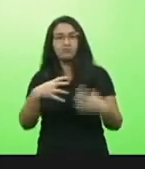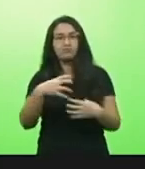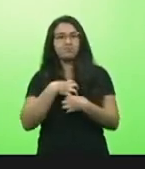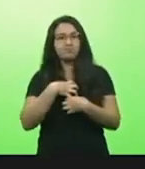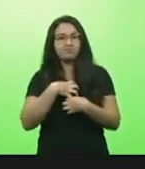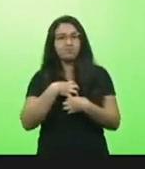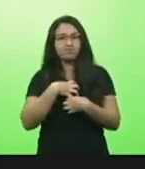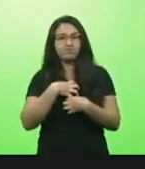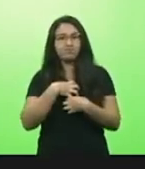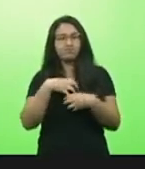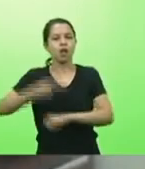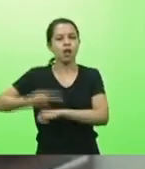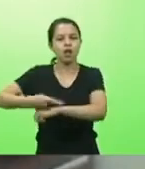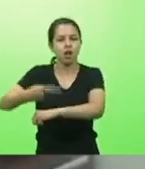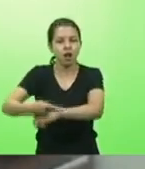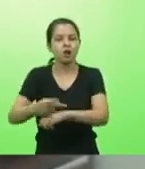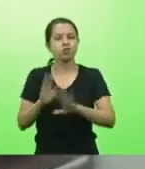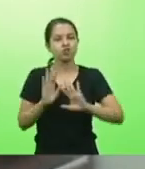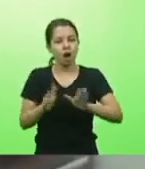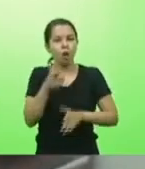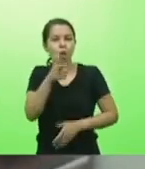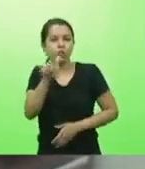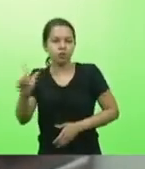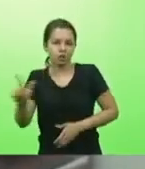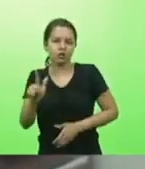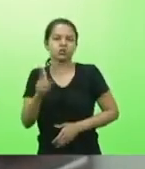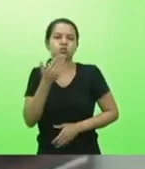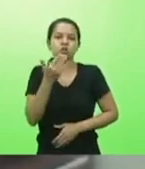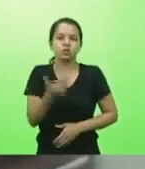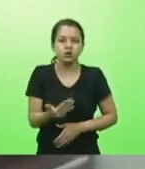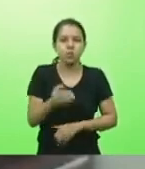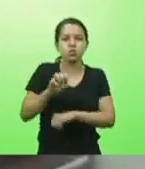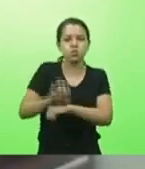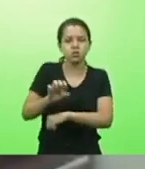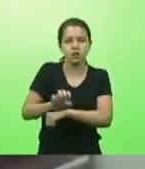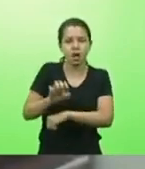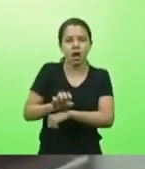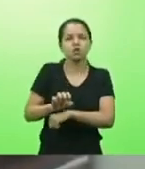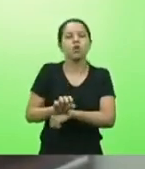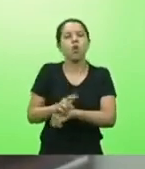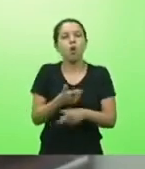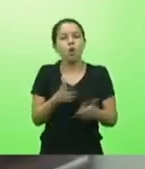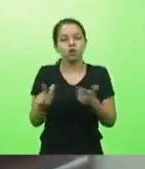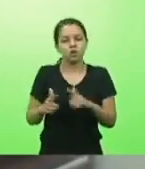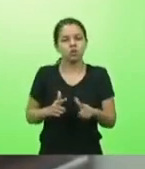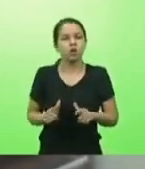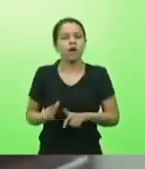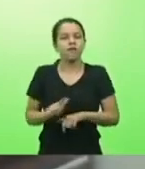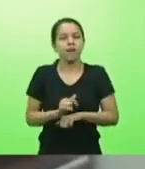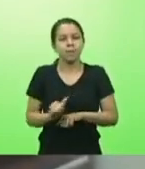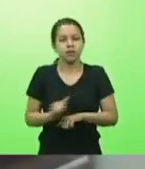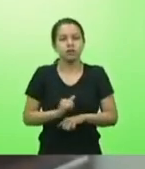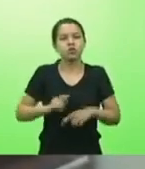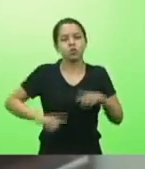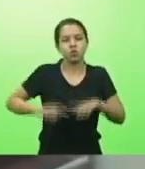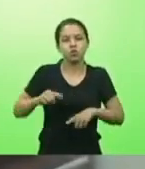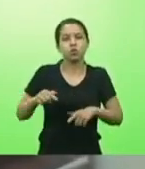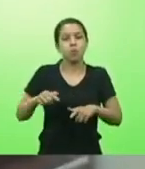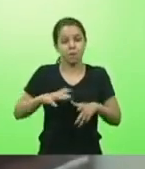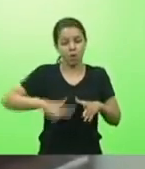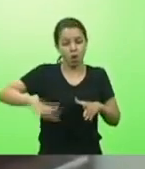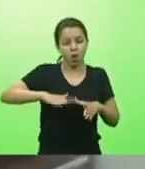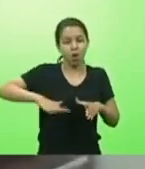transparência nesse processo. A vacina contra a covid-19 também foi tema do pronunciamento da deputada Ada De Luca.